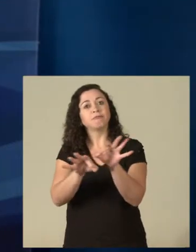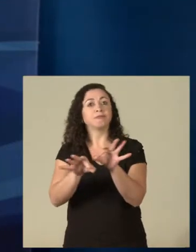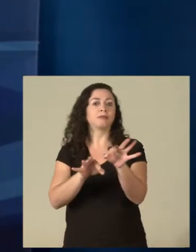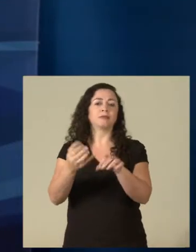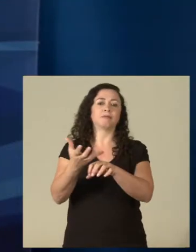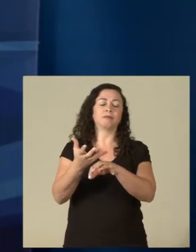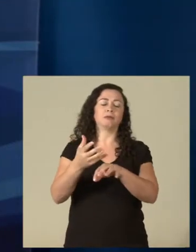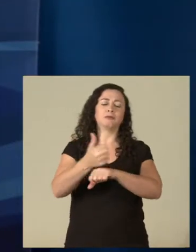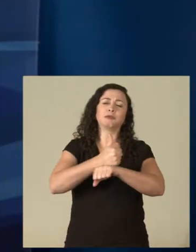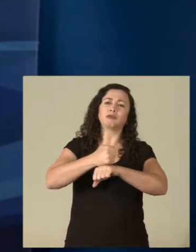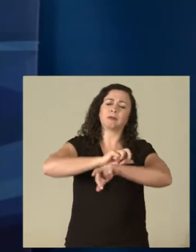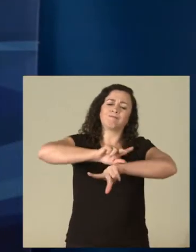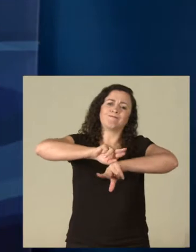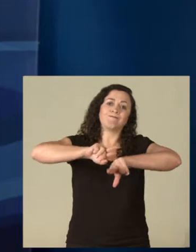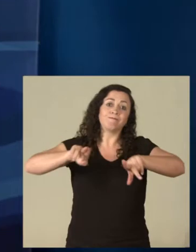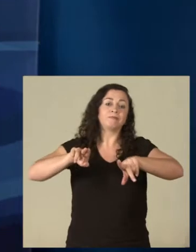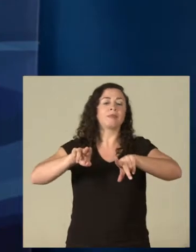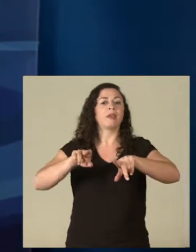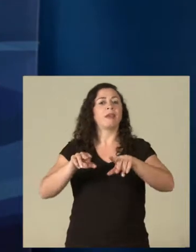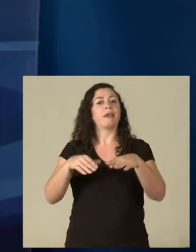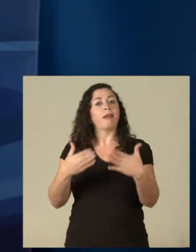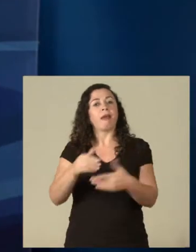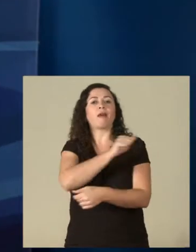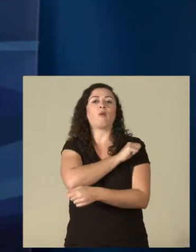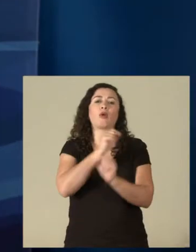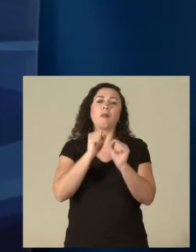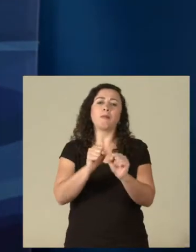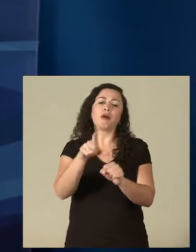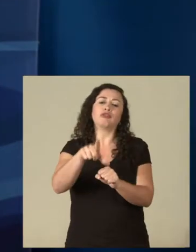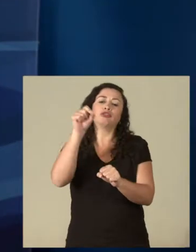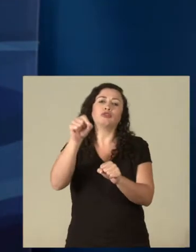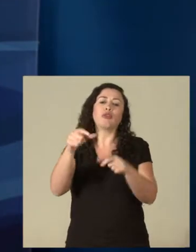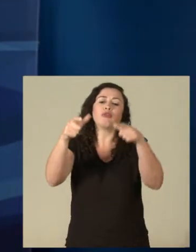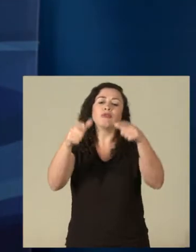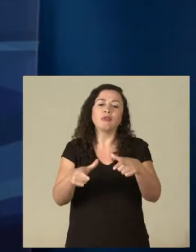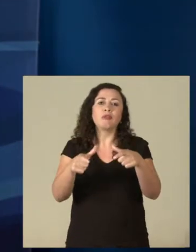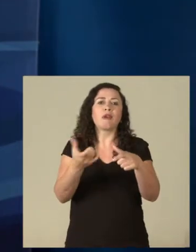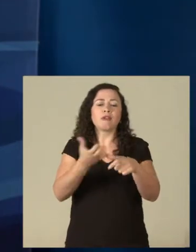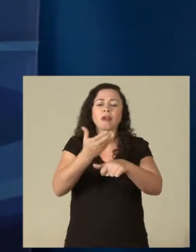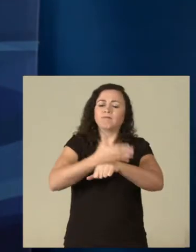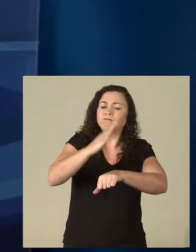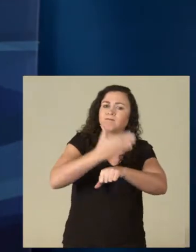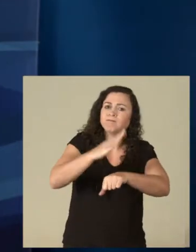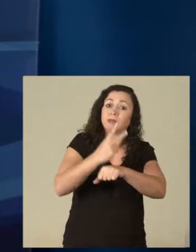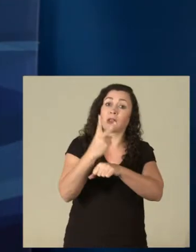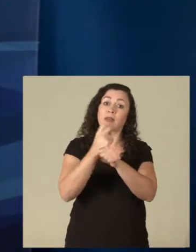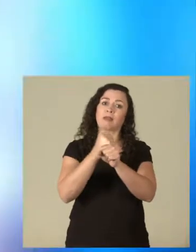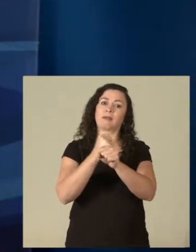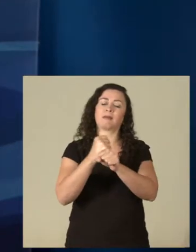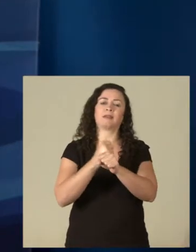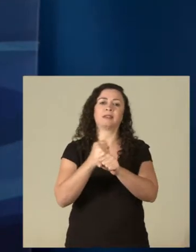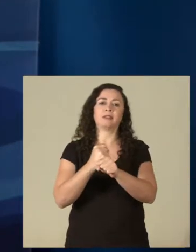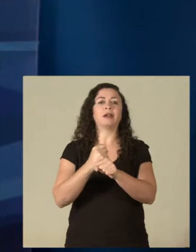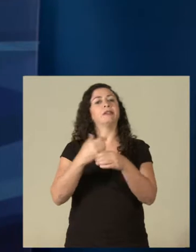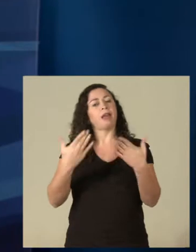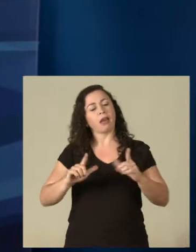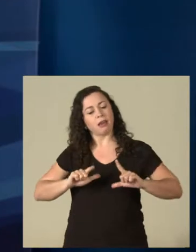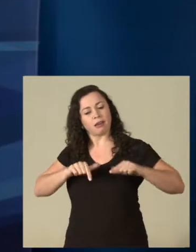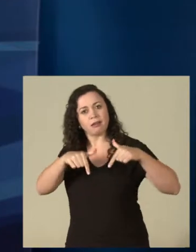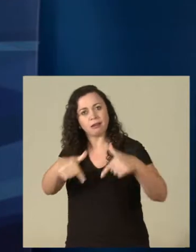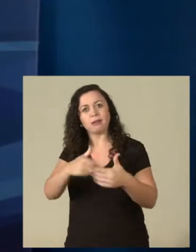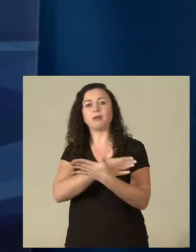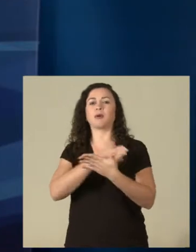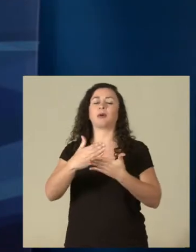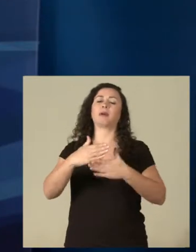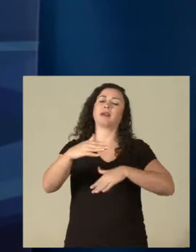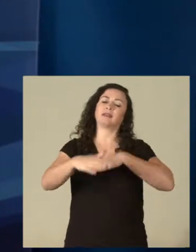multiprofissional. E aí, os alunos podem cursar essa residência por um período de dois anos, para exercitar, então,